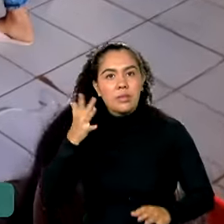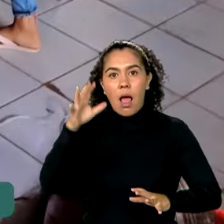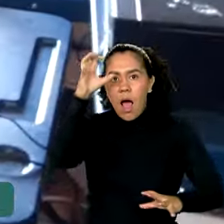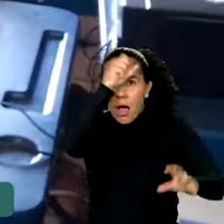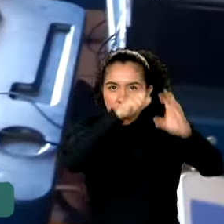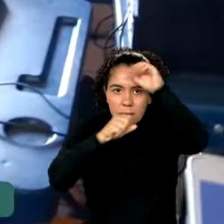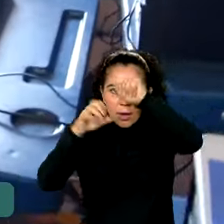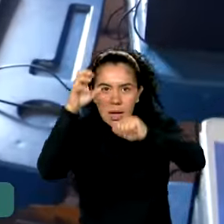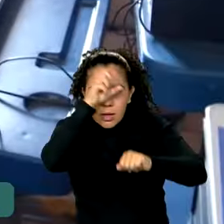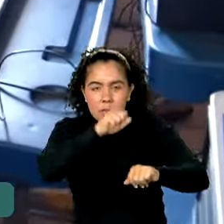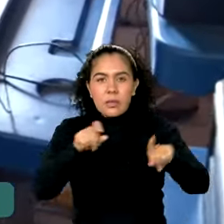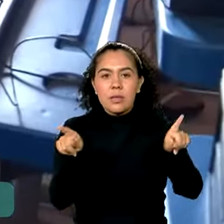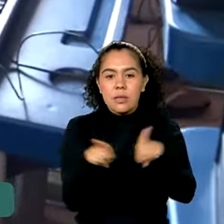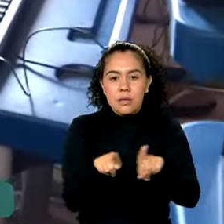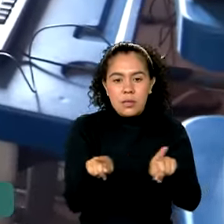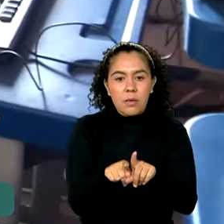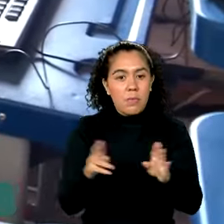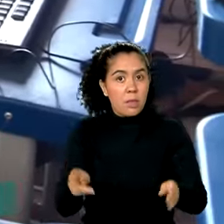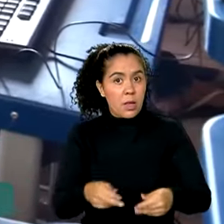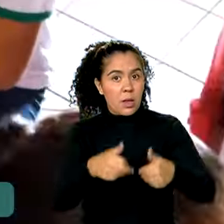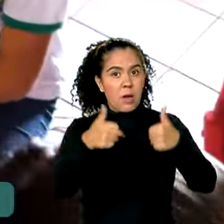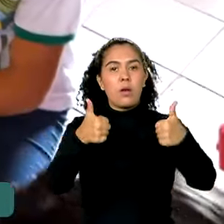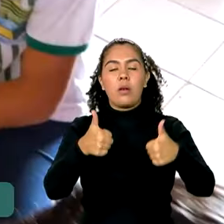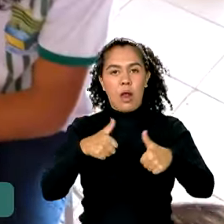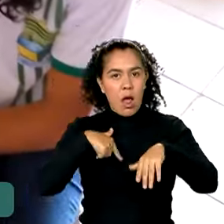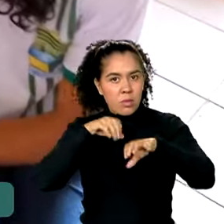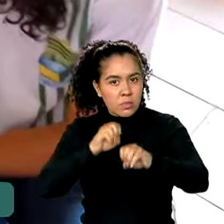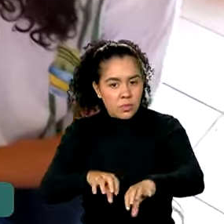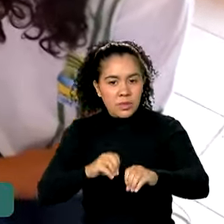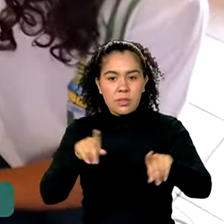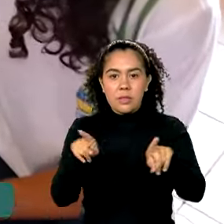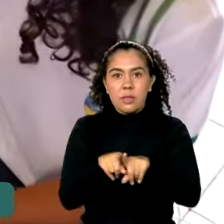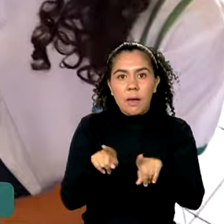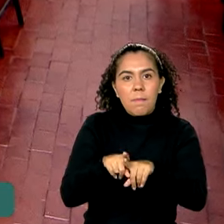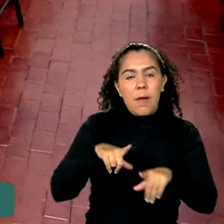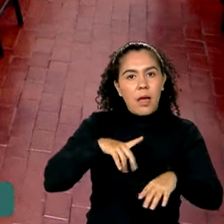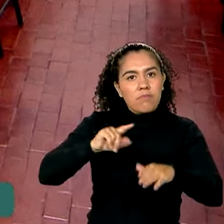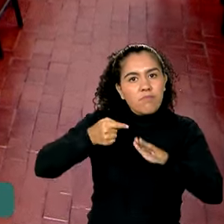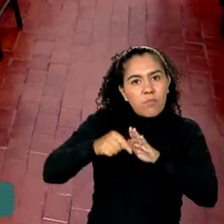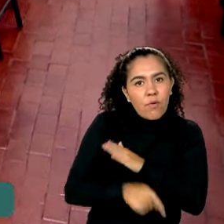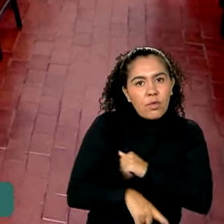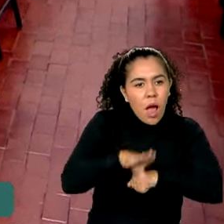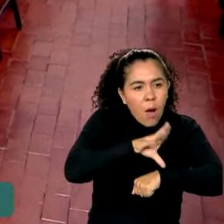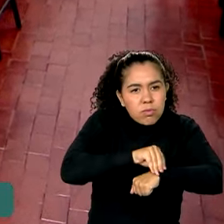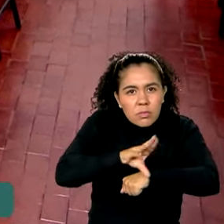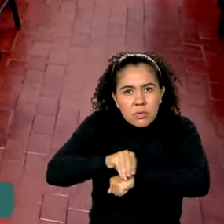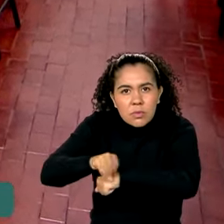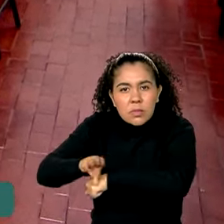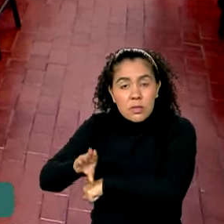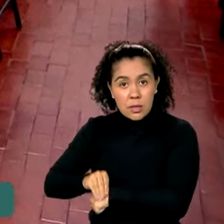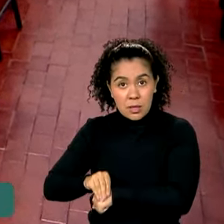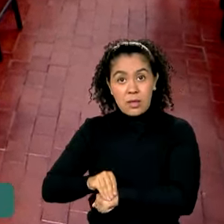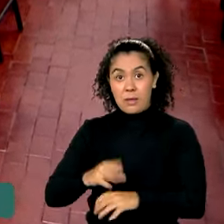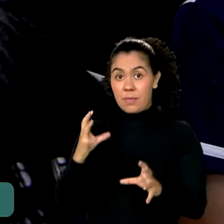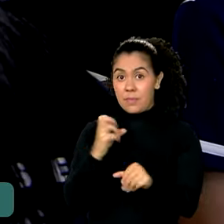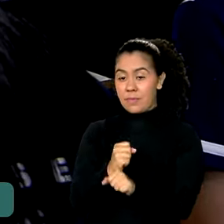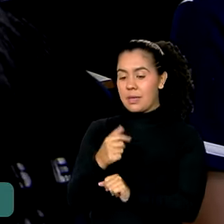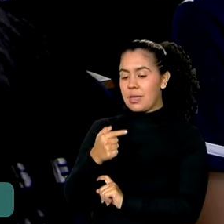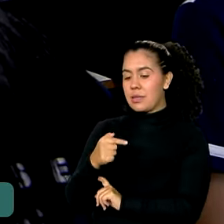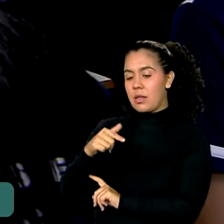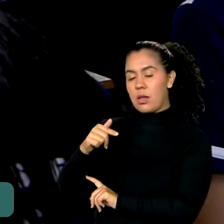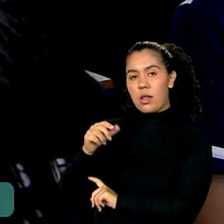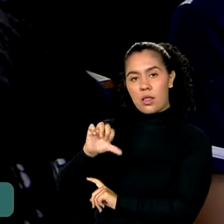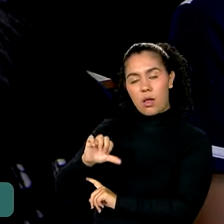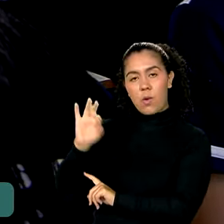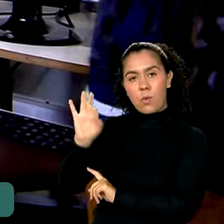qualificar o nível do ensino e aprofundar o conhecimento atualmente 79% das